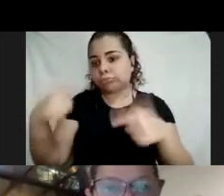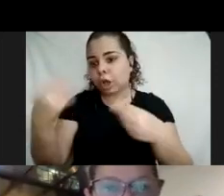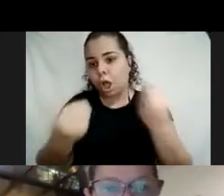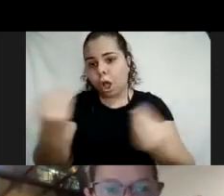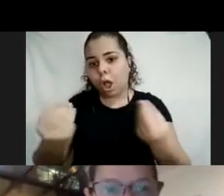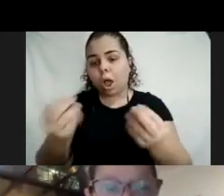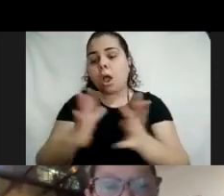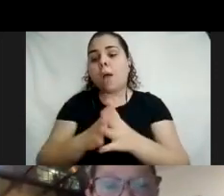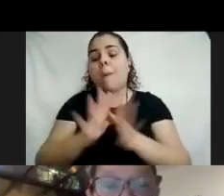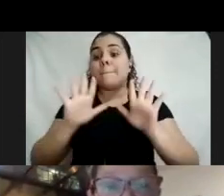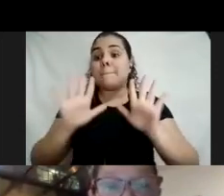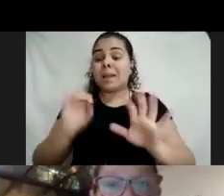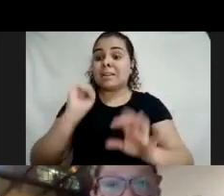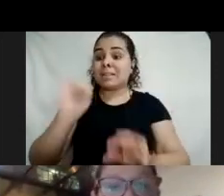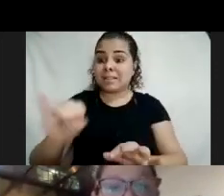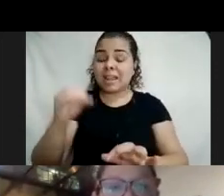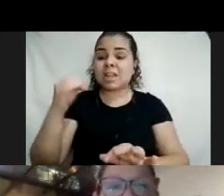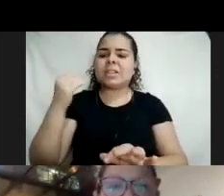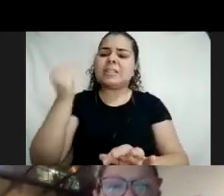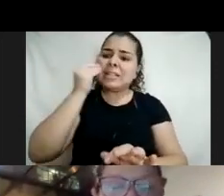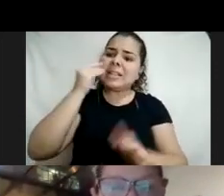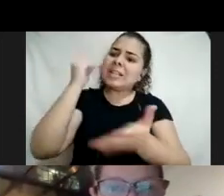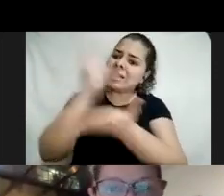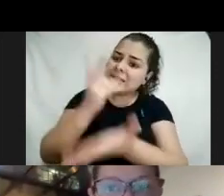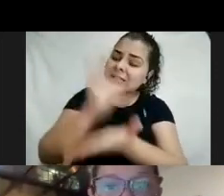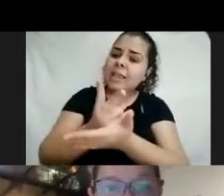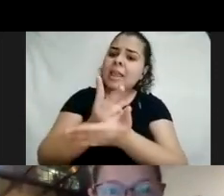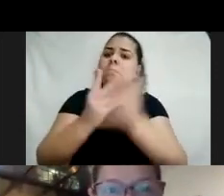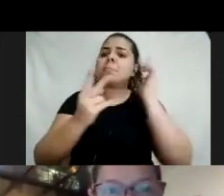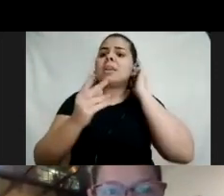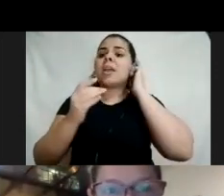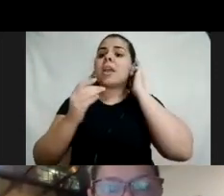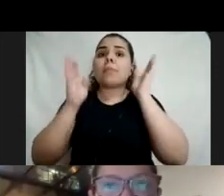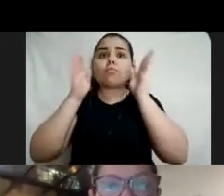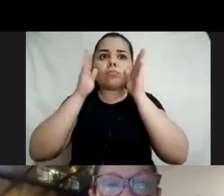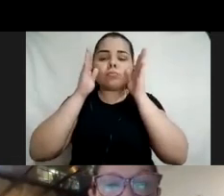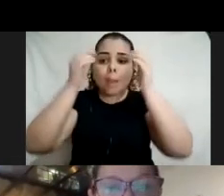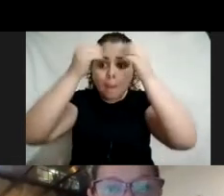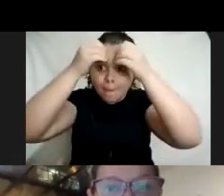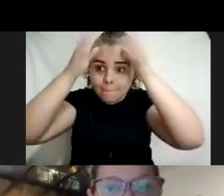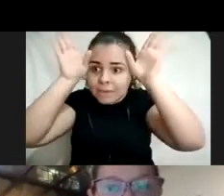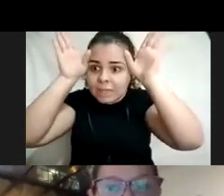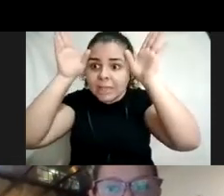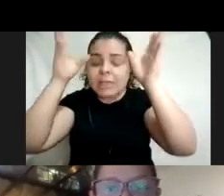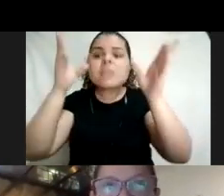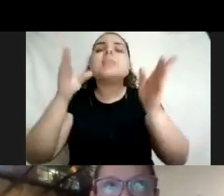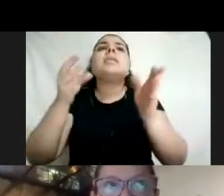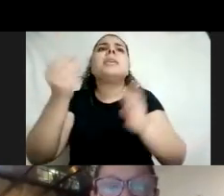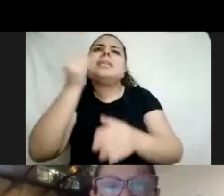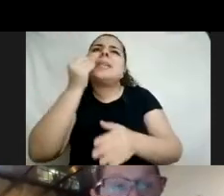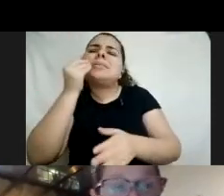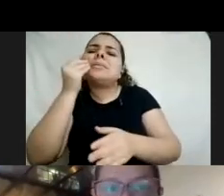do todos, como eu falei, como que eu posso abranger essa ensinagem de uma forma que